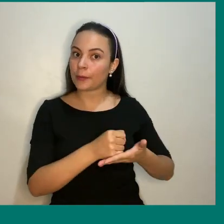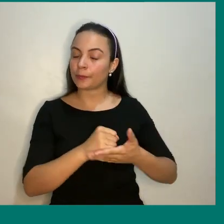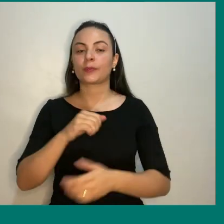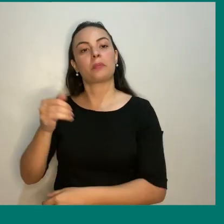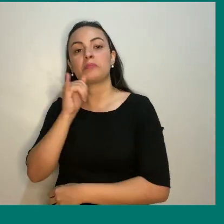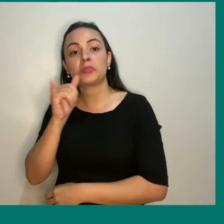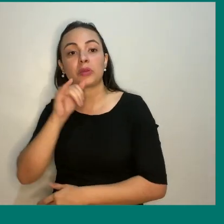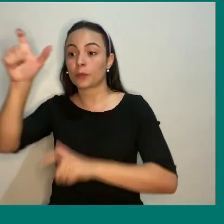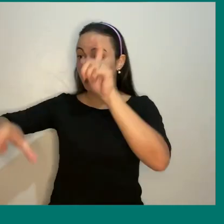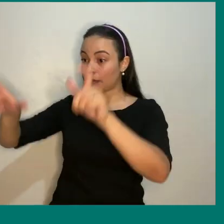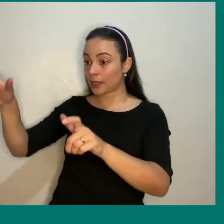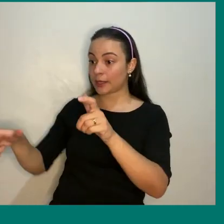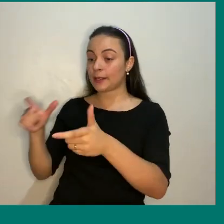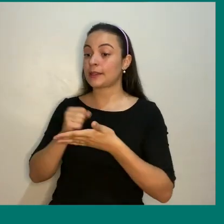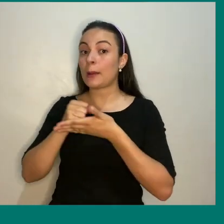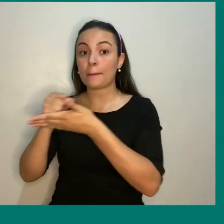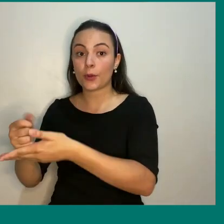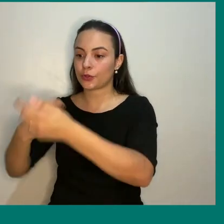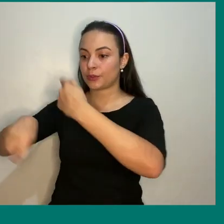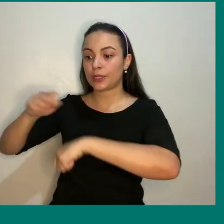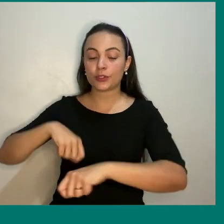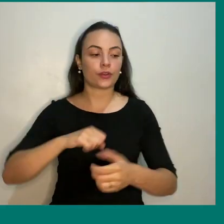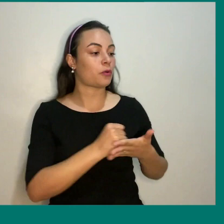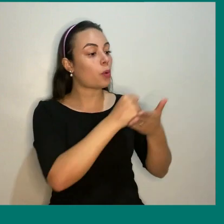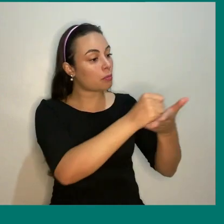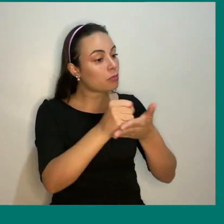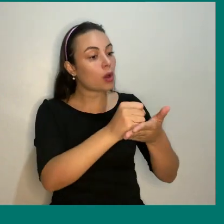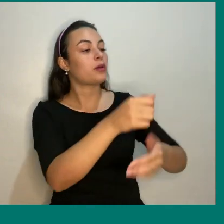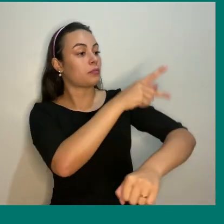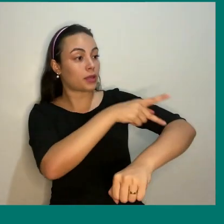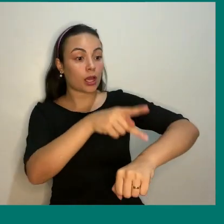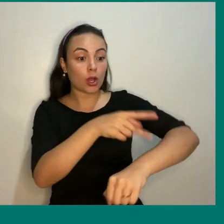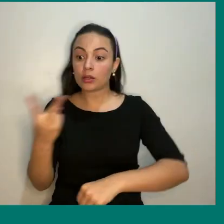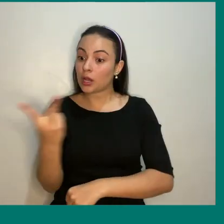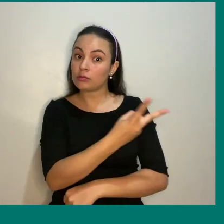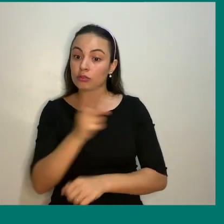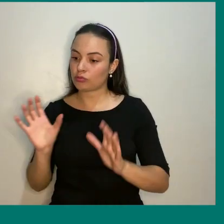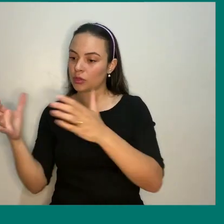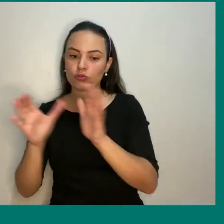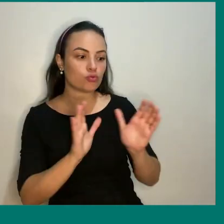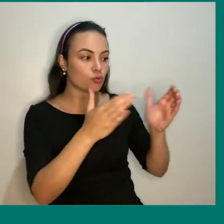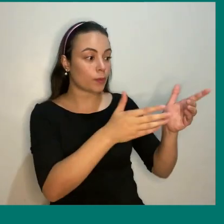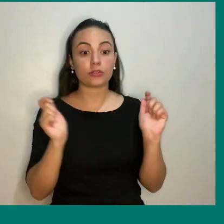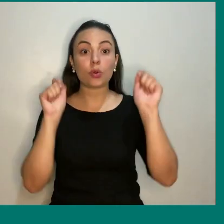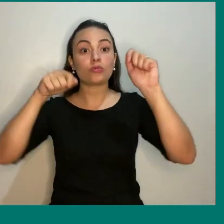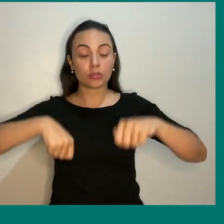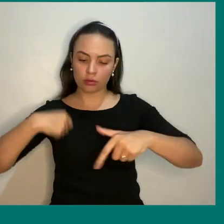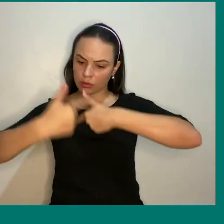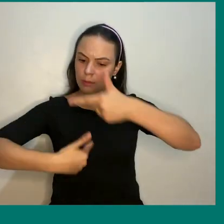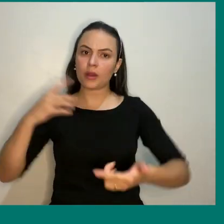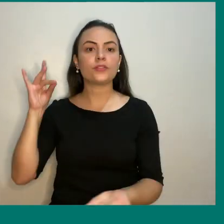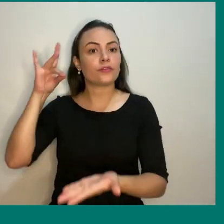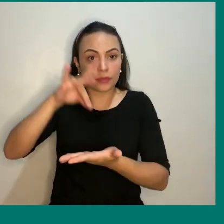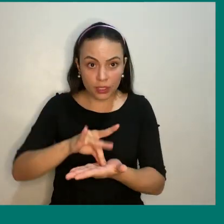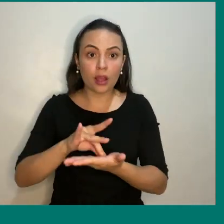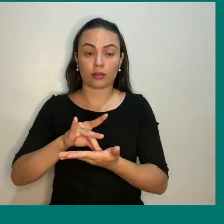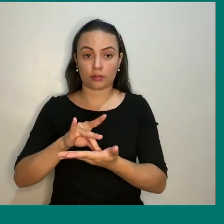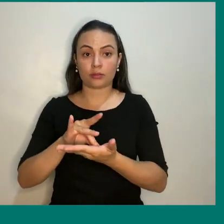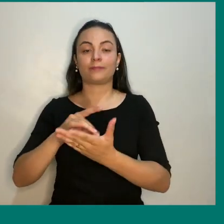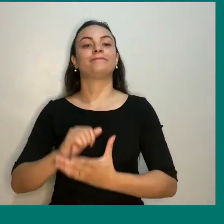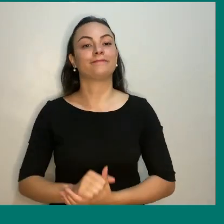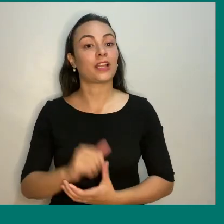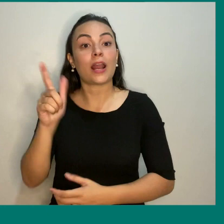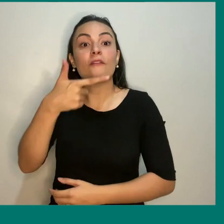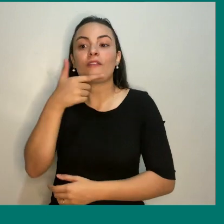seja no apoio administrativo, seja no apoio pedagógico, que eles pudessem dedicar em sua plenitude para aquilo que eles